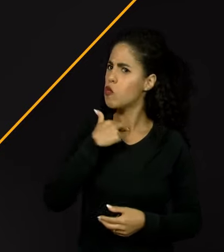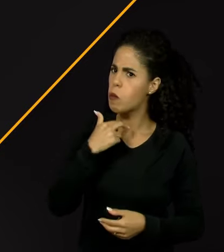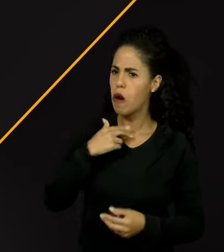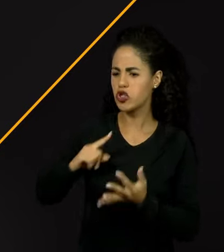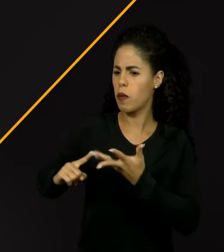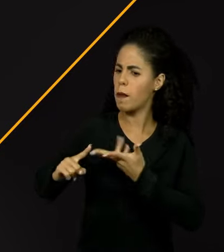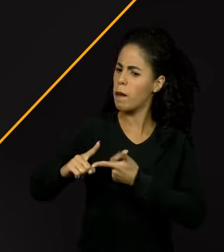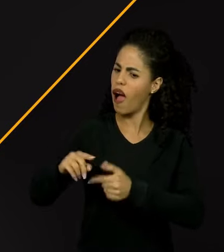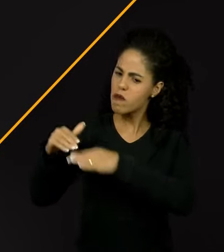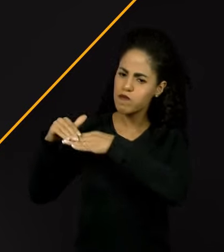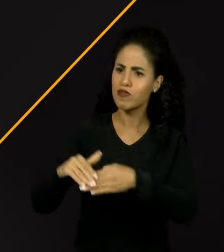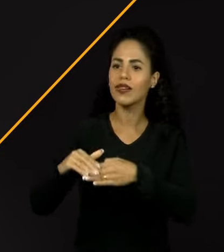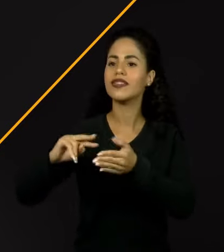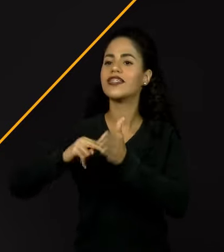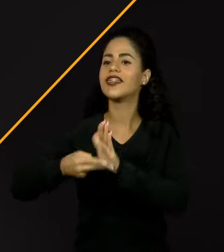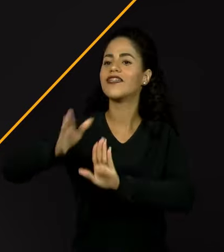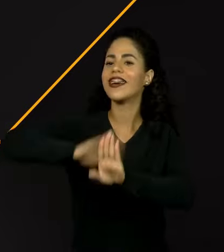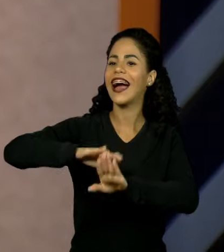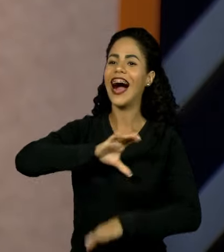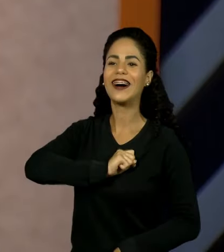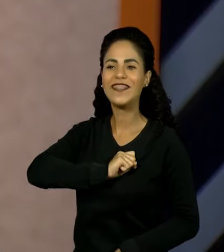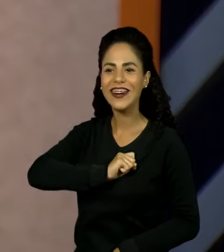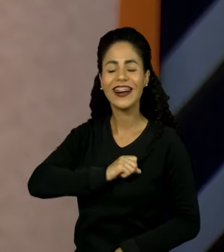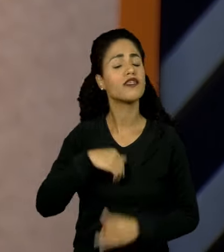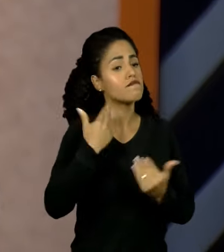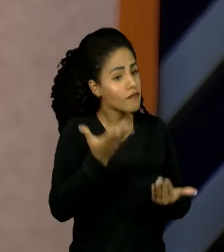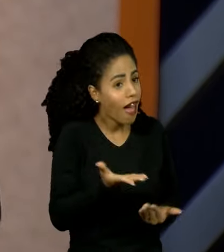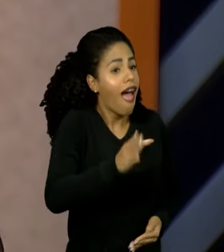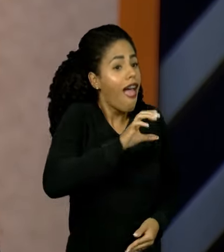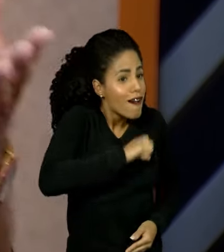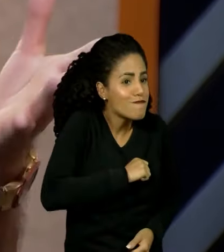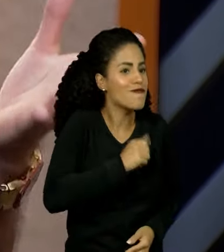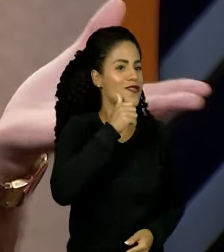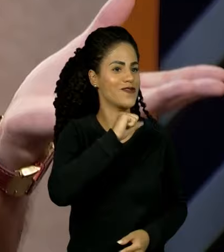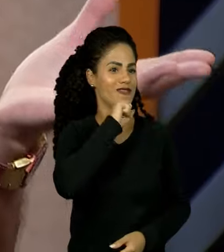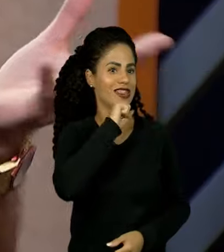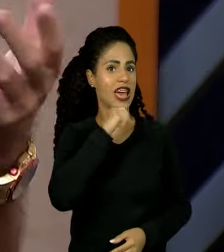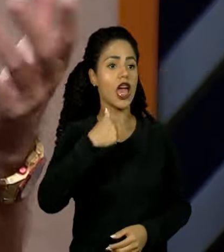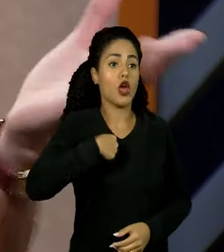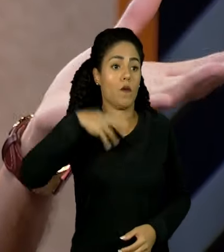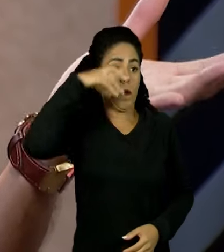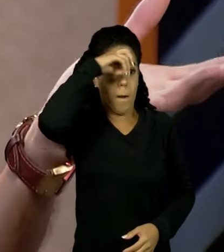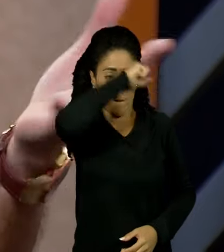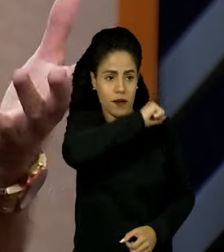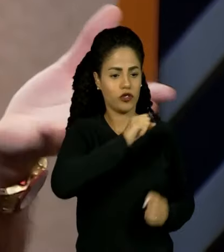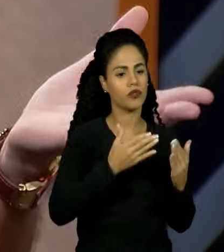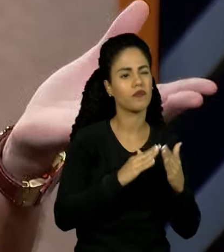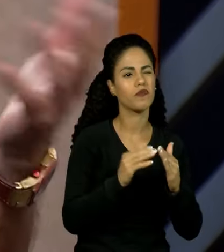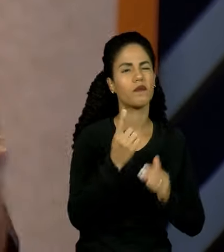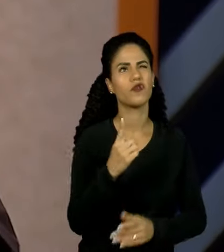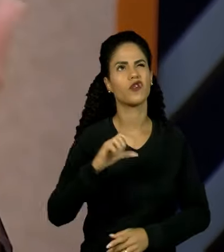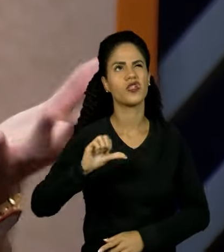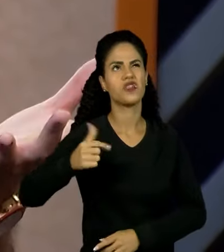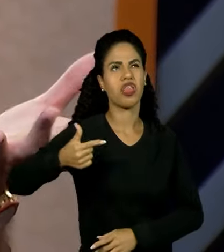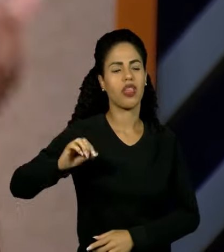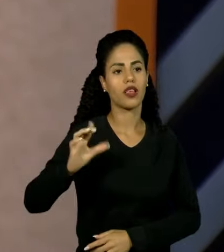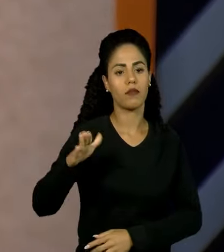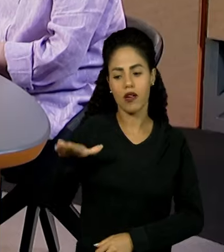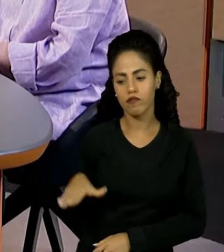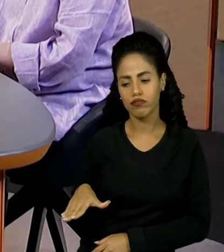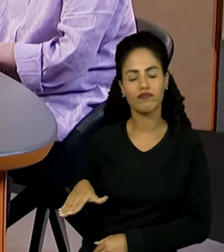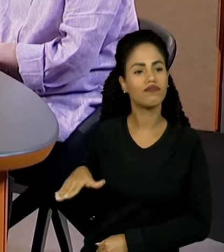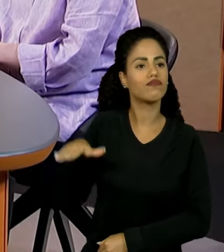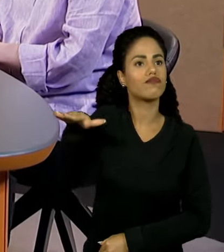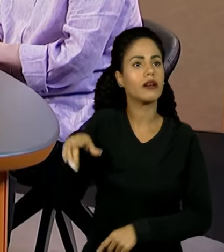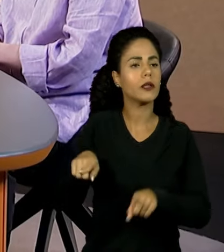é amor de mãe. É amor de mãe. Porque o se tem dentro das periferias, infelizmente, sobretudo nos anos 70 e 80, que foi quando eu nasci,